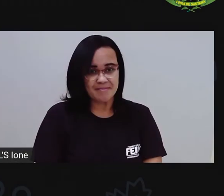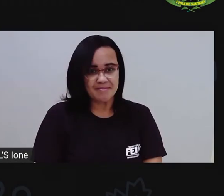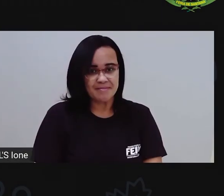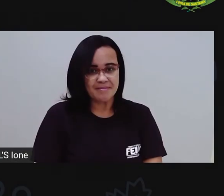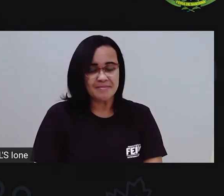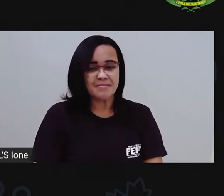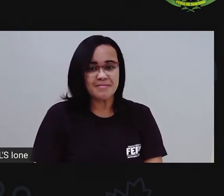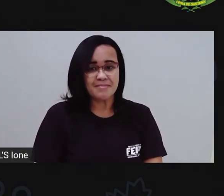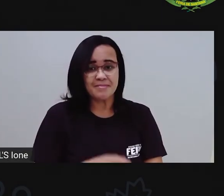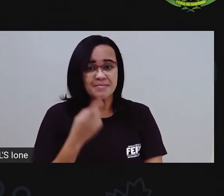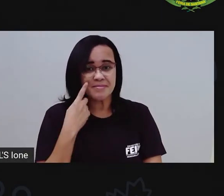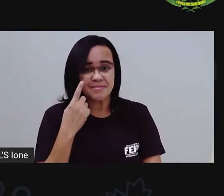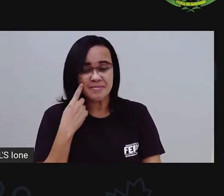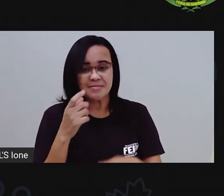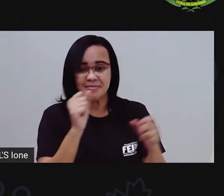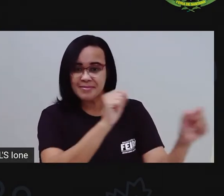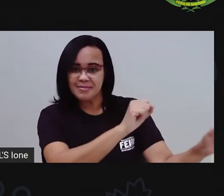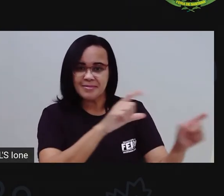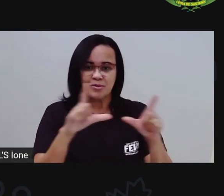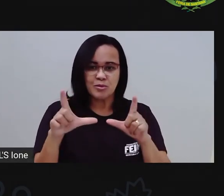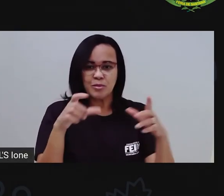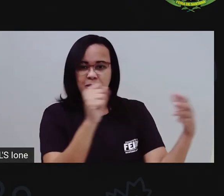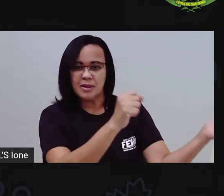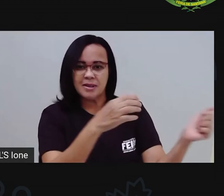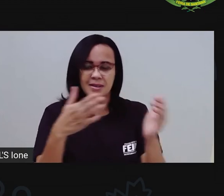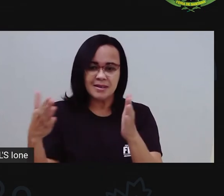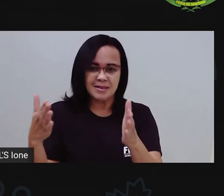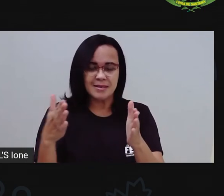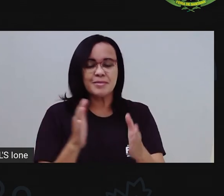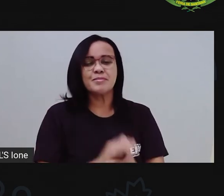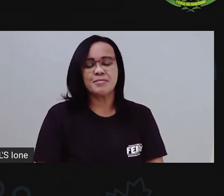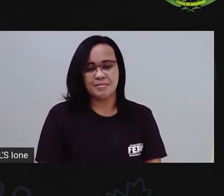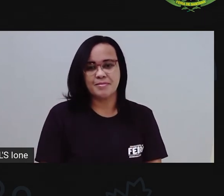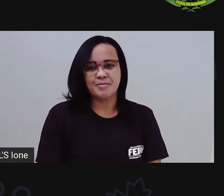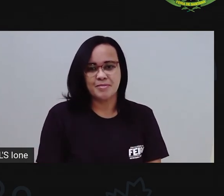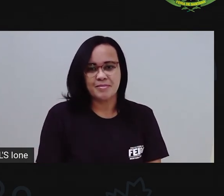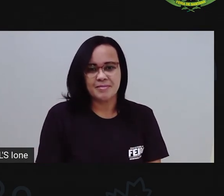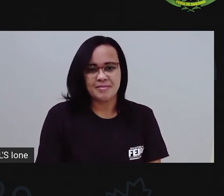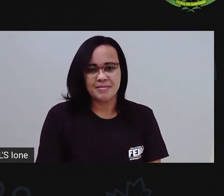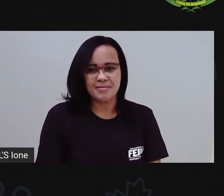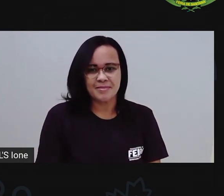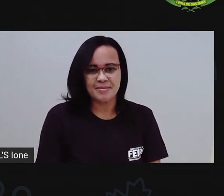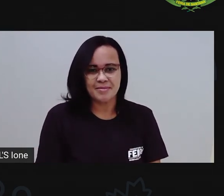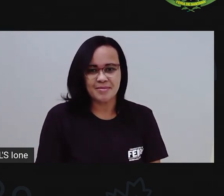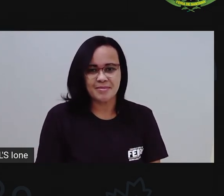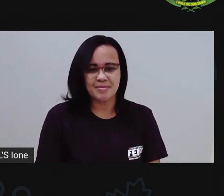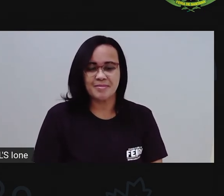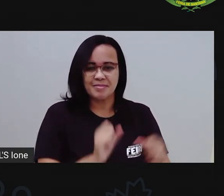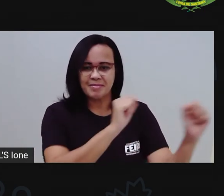tá? E vai compartilhar a nossa próxima tela. Vamos lá. Compartilhar a nossa tela.